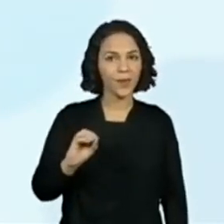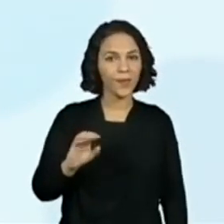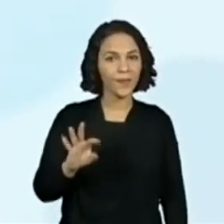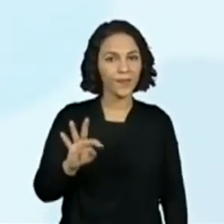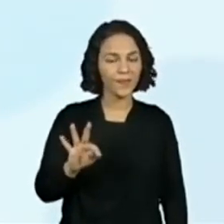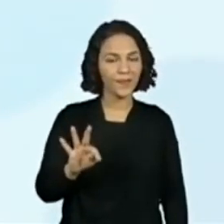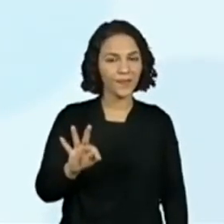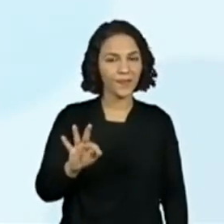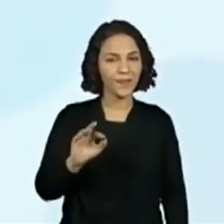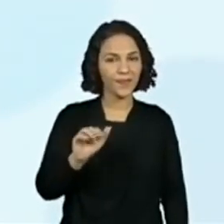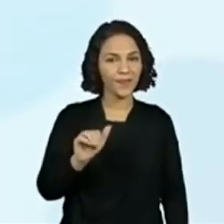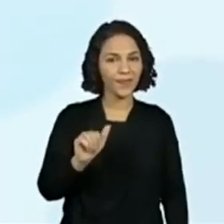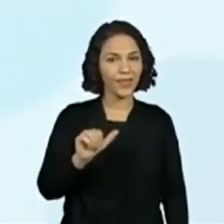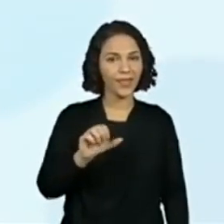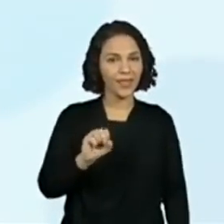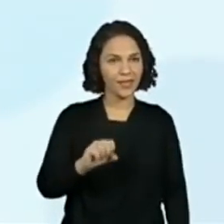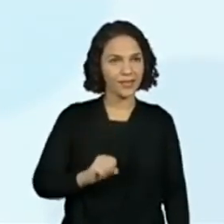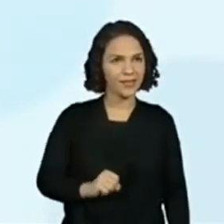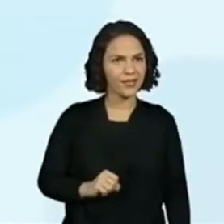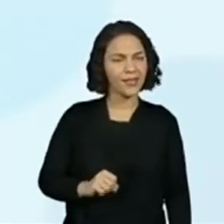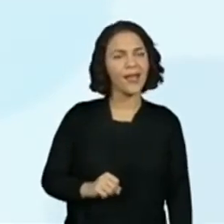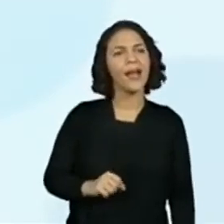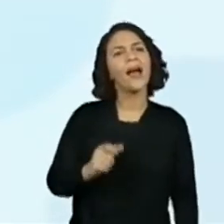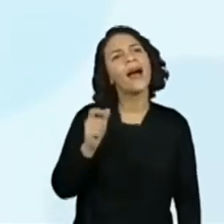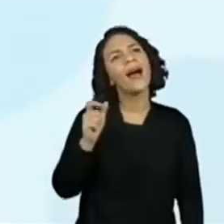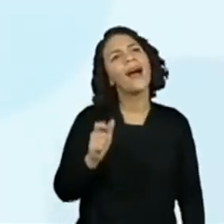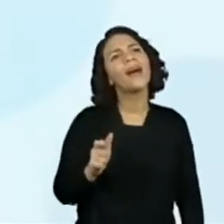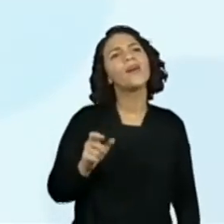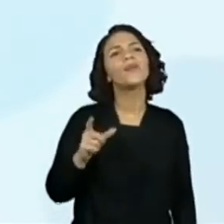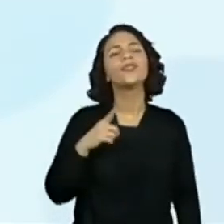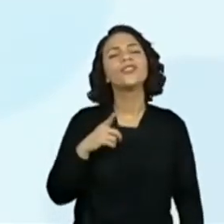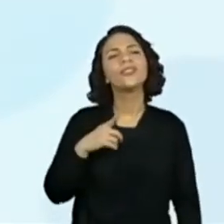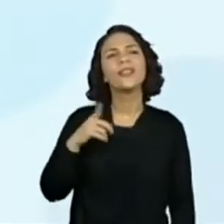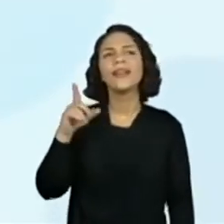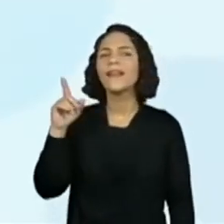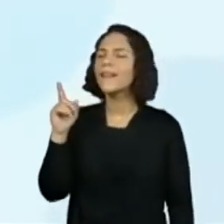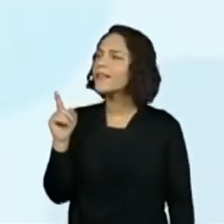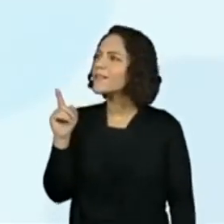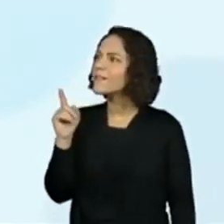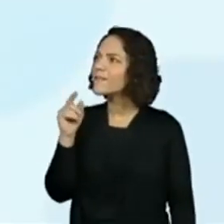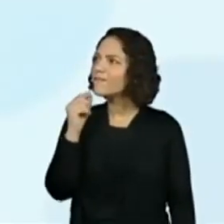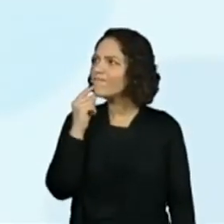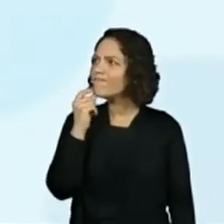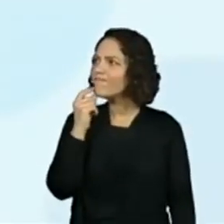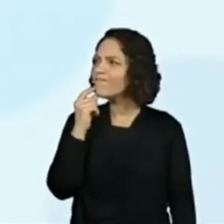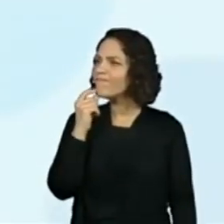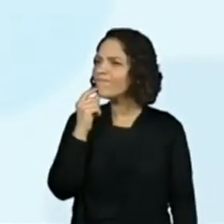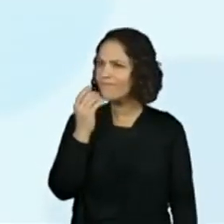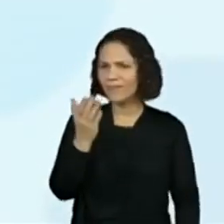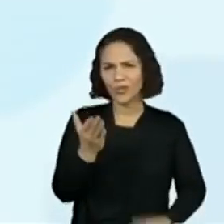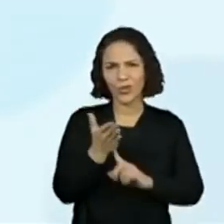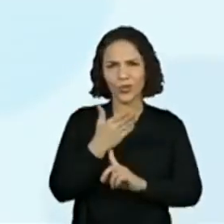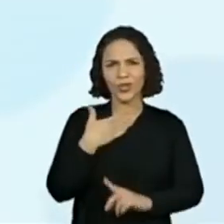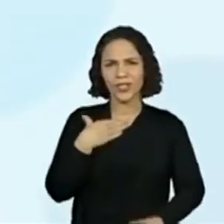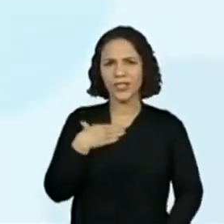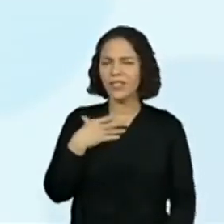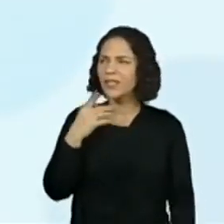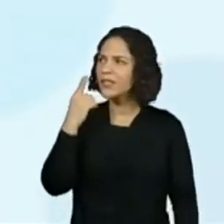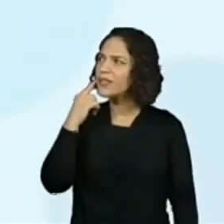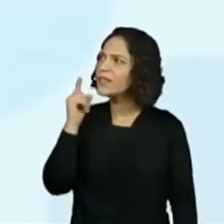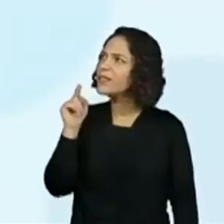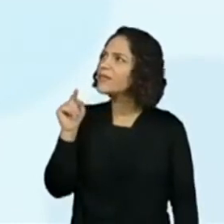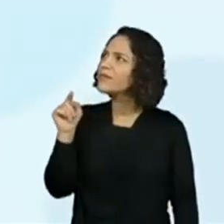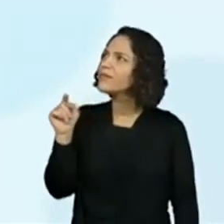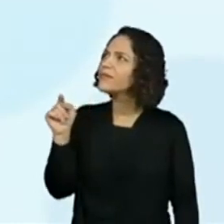Gato de Botas. O Gato de Botas. E agora, professora